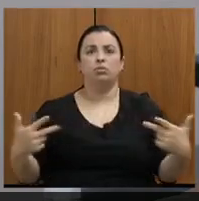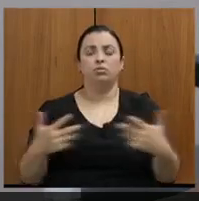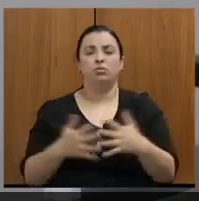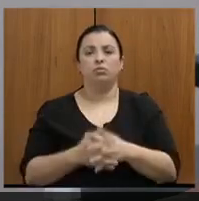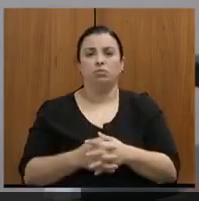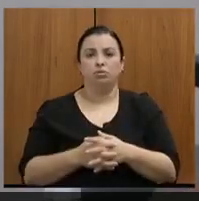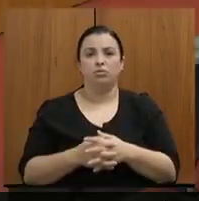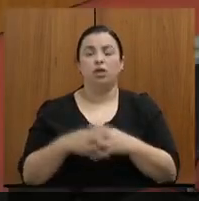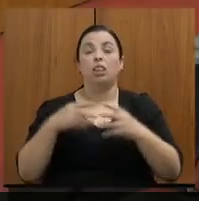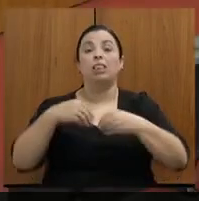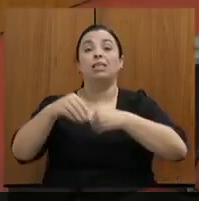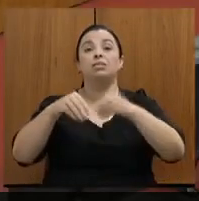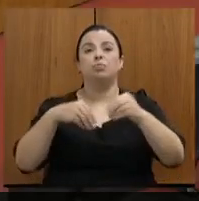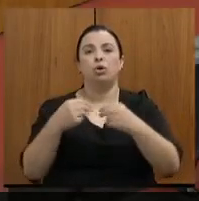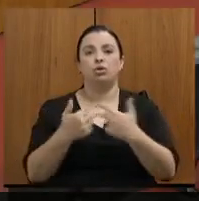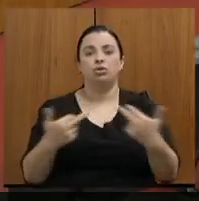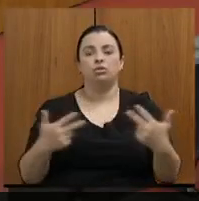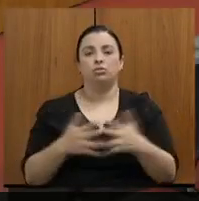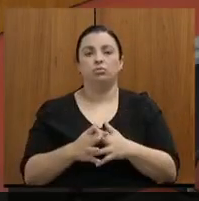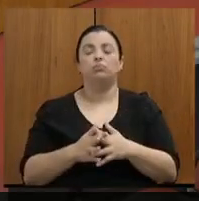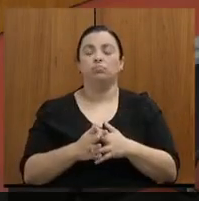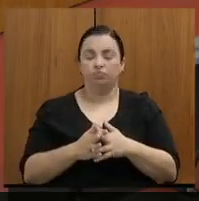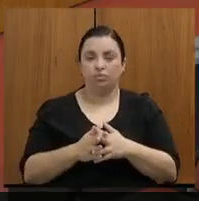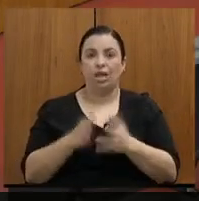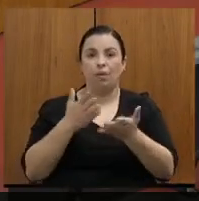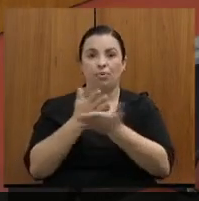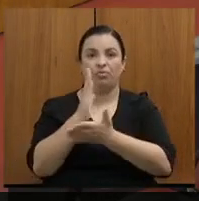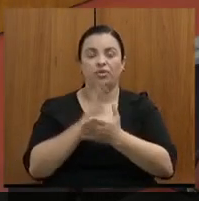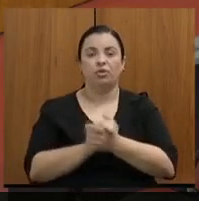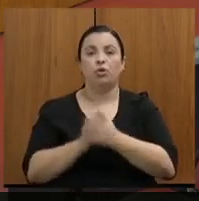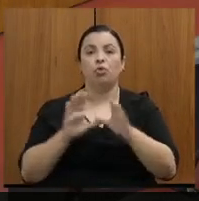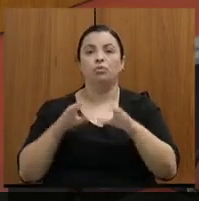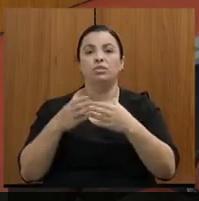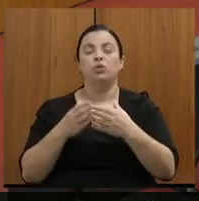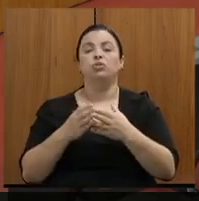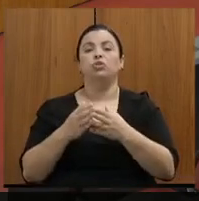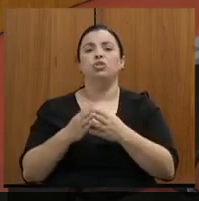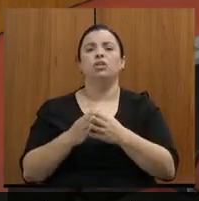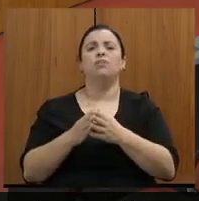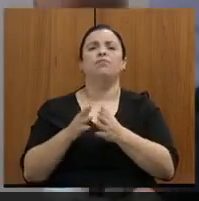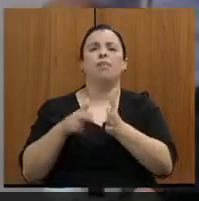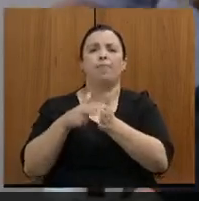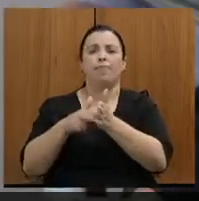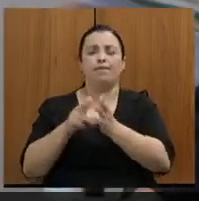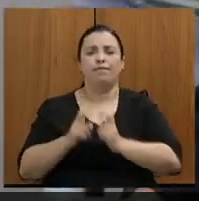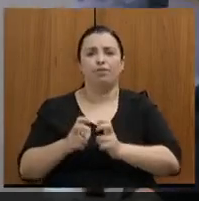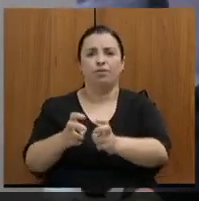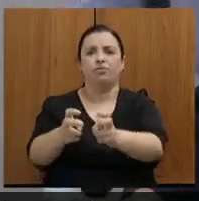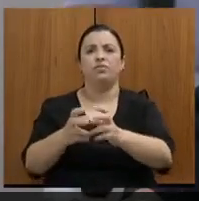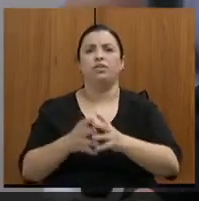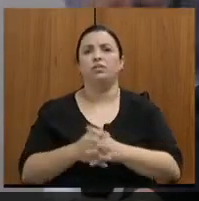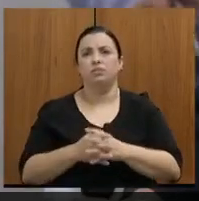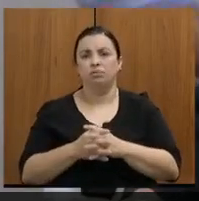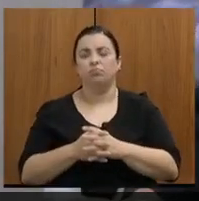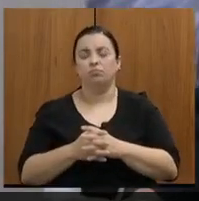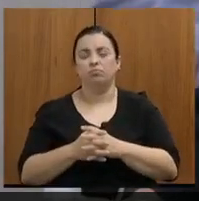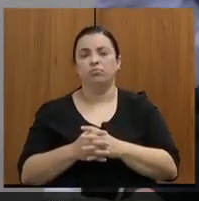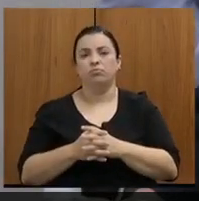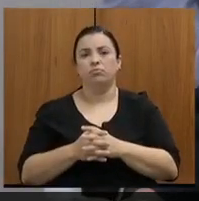Permaneça como se encontra. Está aprovado. Comissão de Ferrovias, os deputados estão de acordo, permaneça como se encontram.